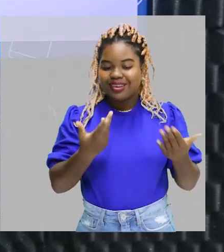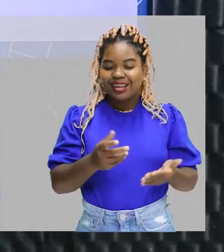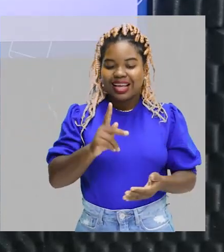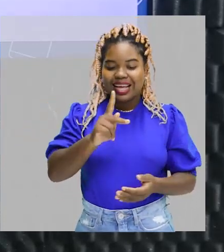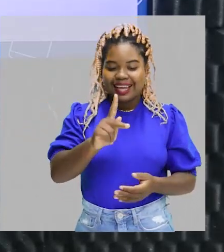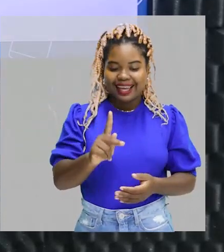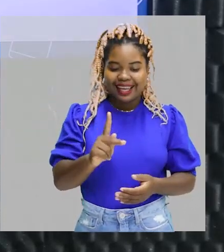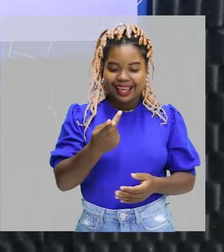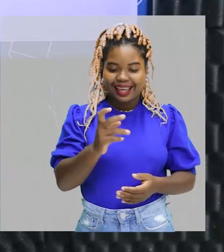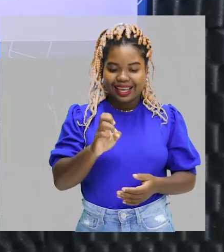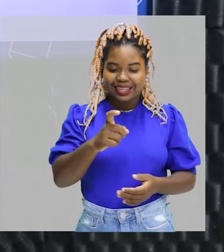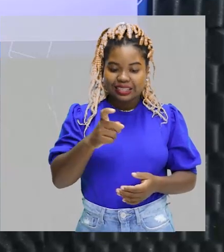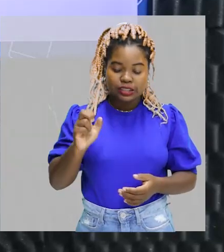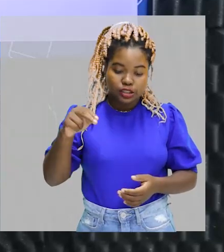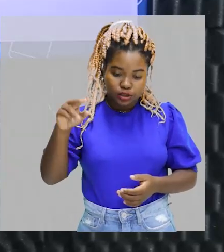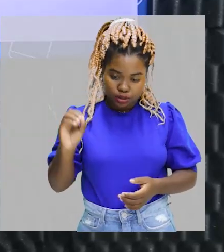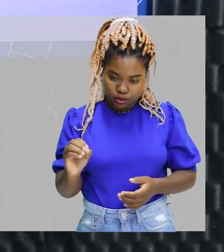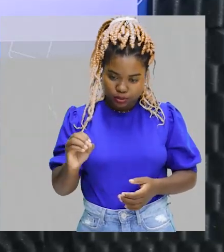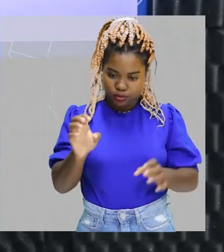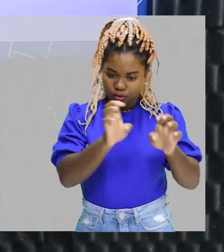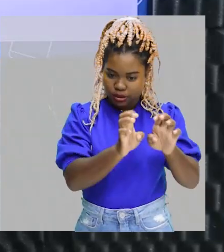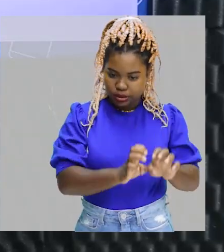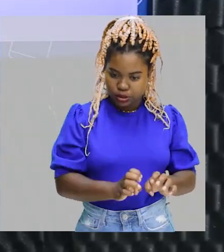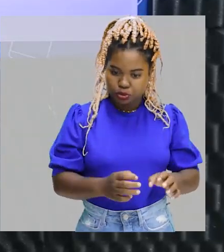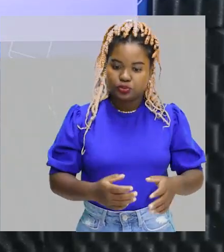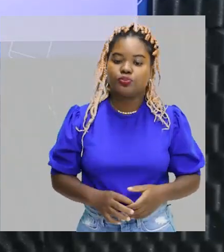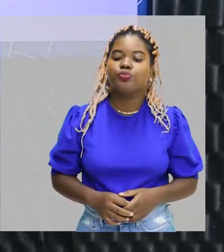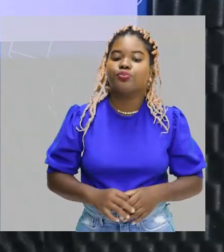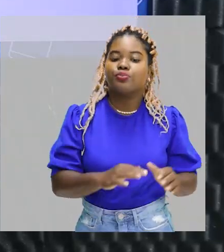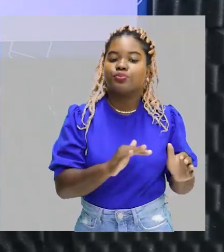hexano para essa estrutura.